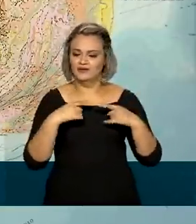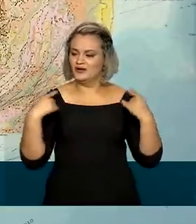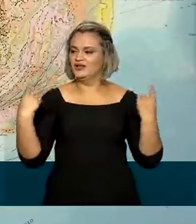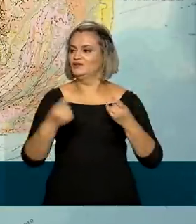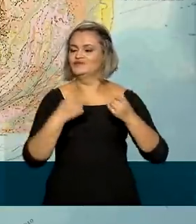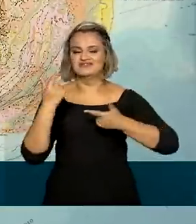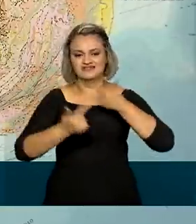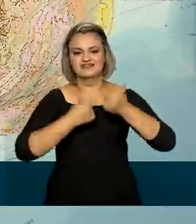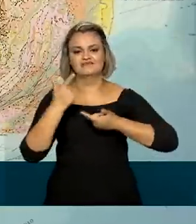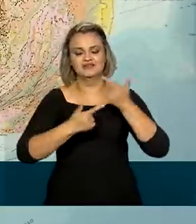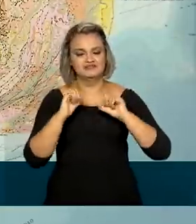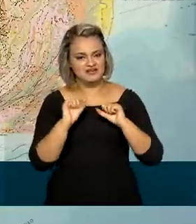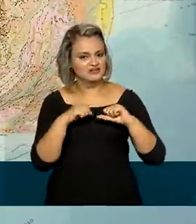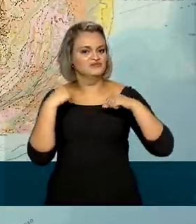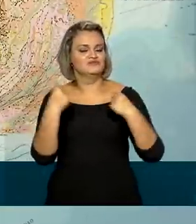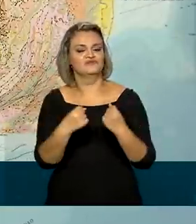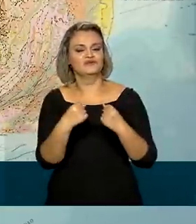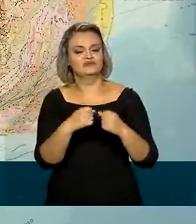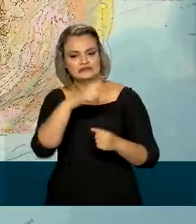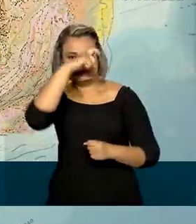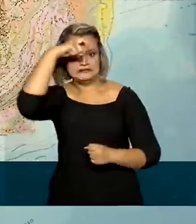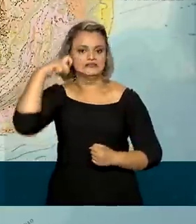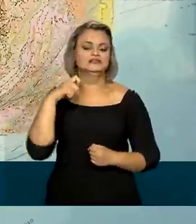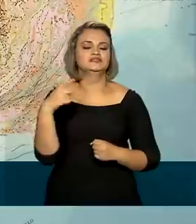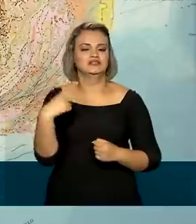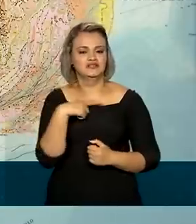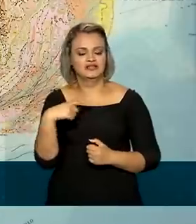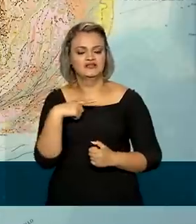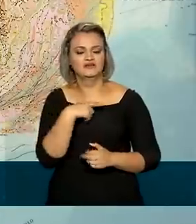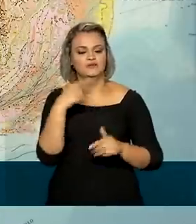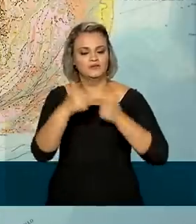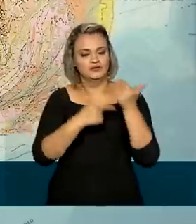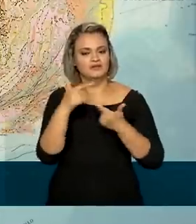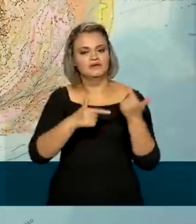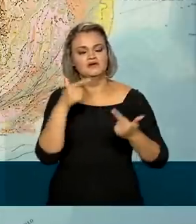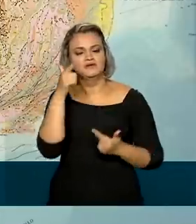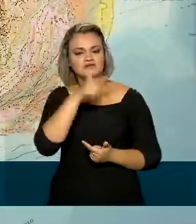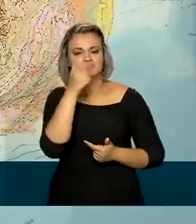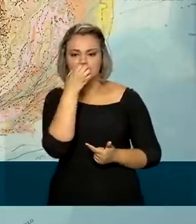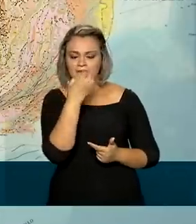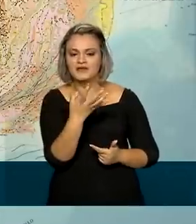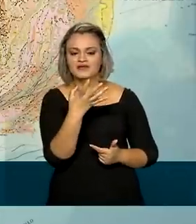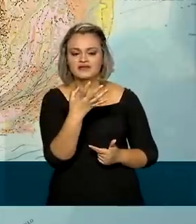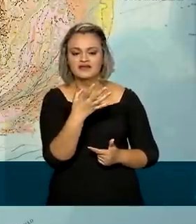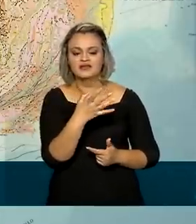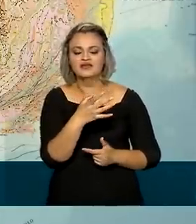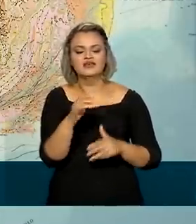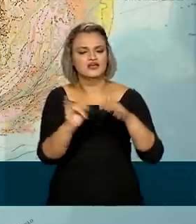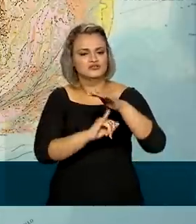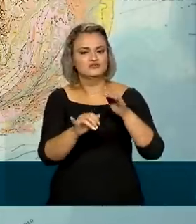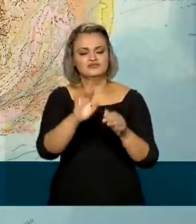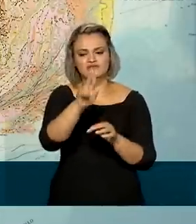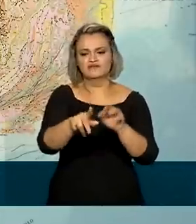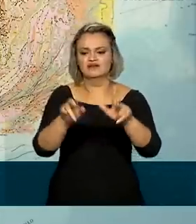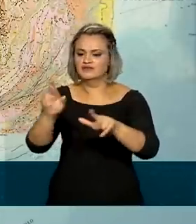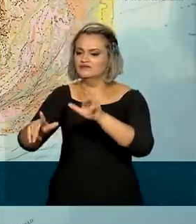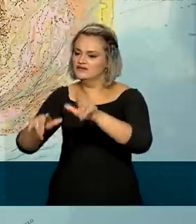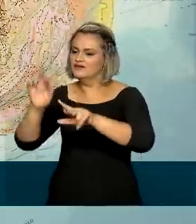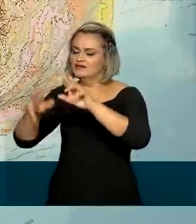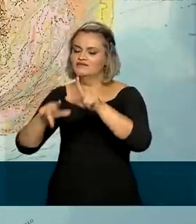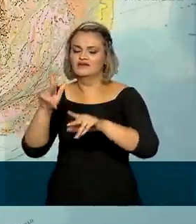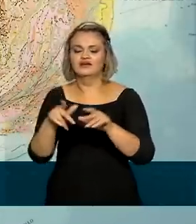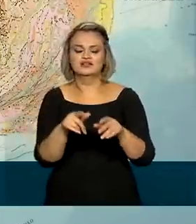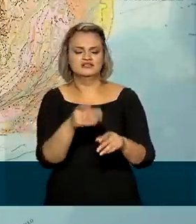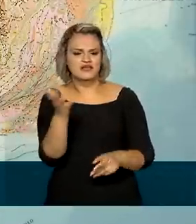servidores que se dedicaram de forma incansável para a operacionalização disso tudo e as instituições que trabalharam com